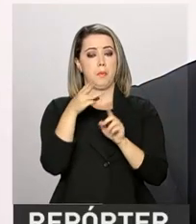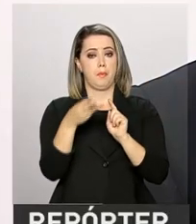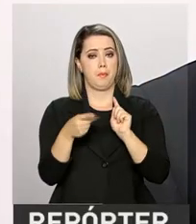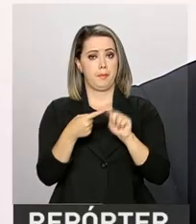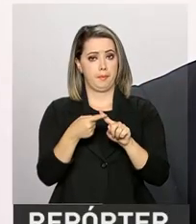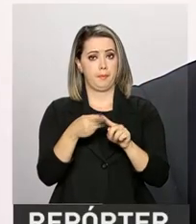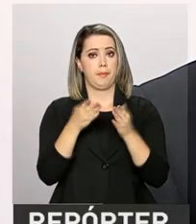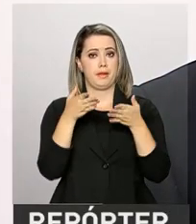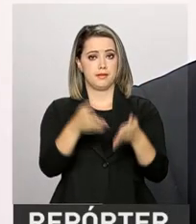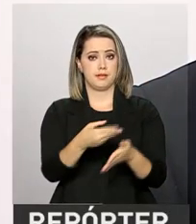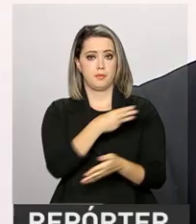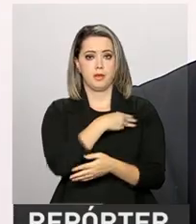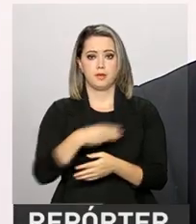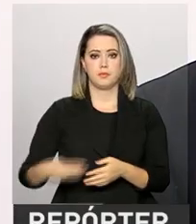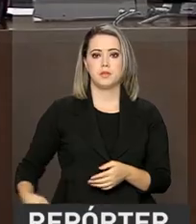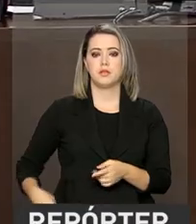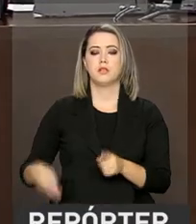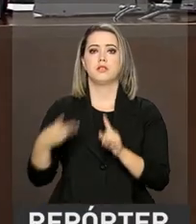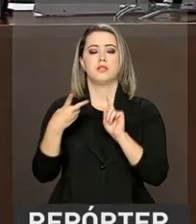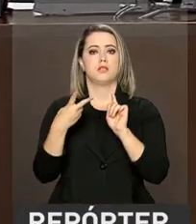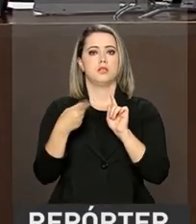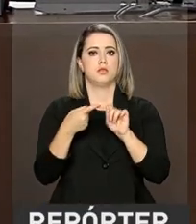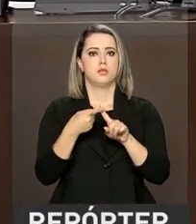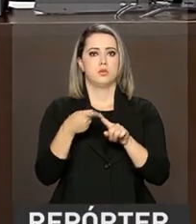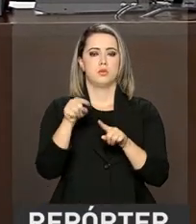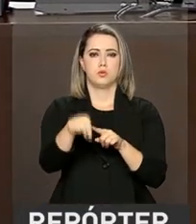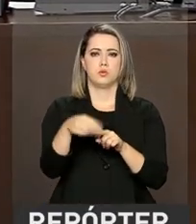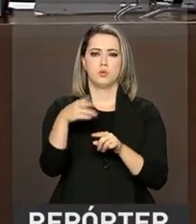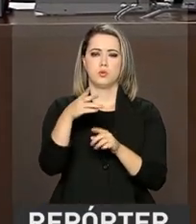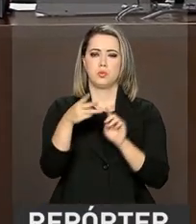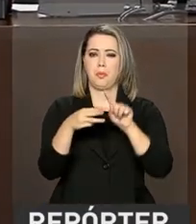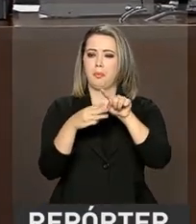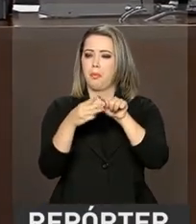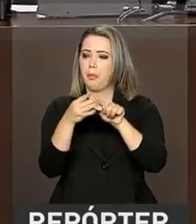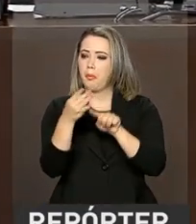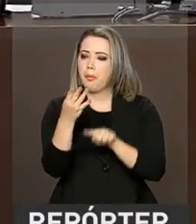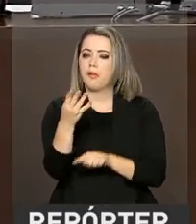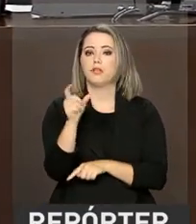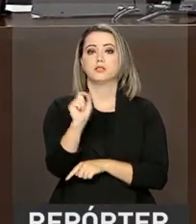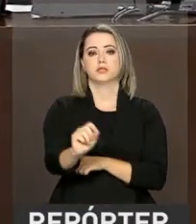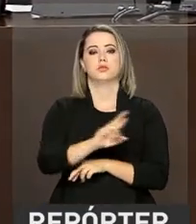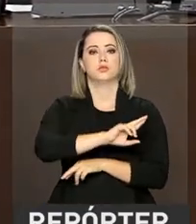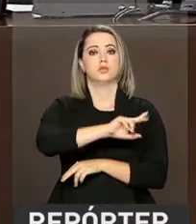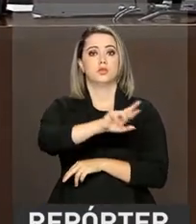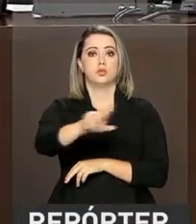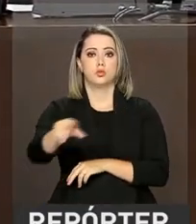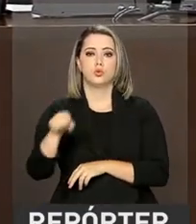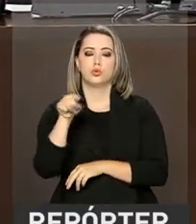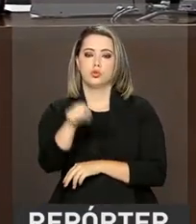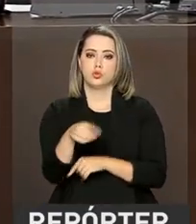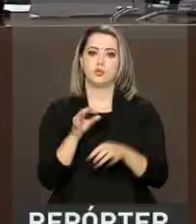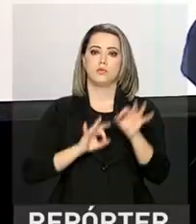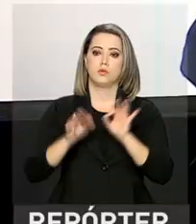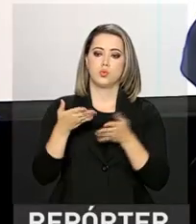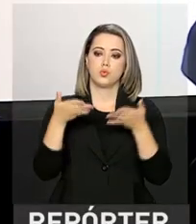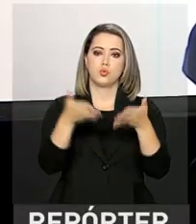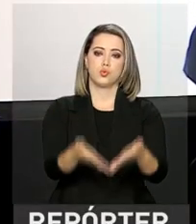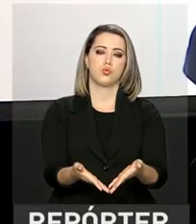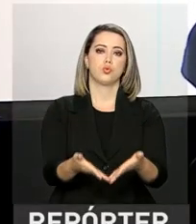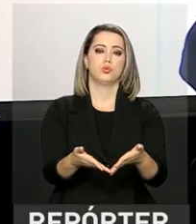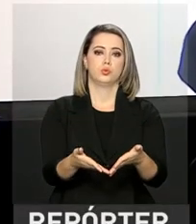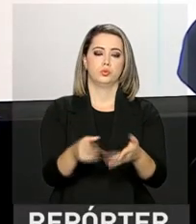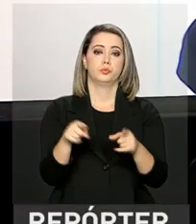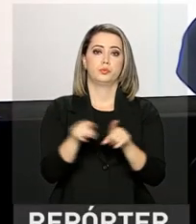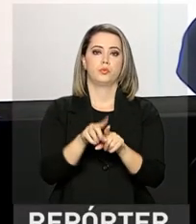Secretaria de Governo, Blairo Maggi, da Agricultura e Eliseu Padilha, da Casa Civil, Diogo Oliveira, do Planejamento. Em